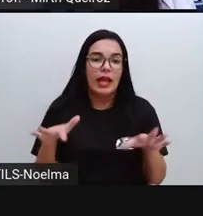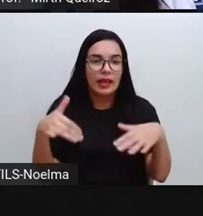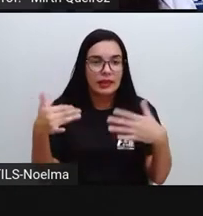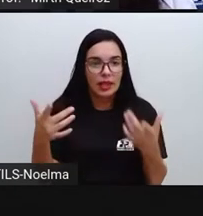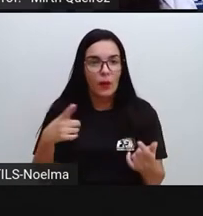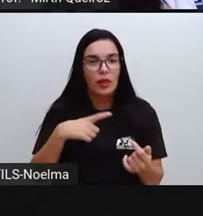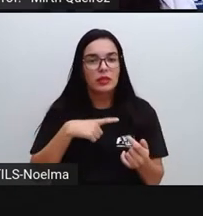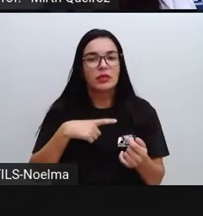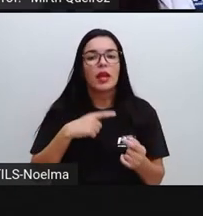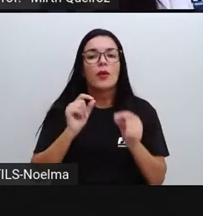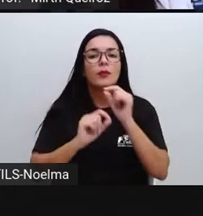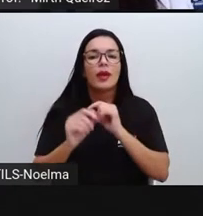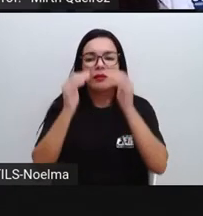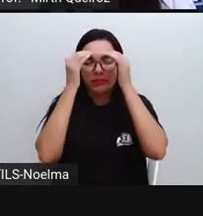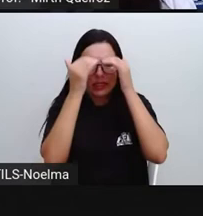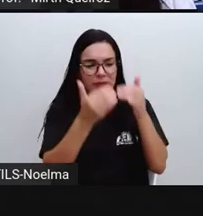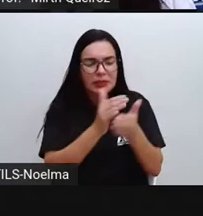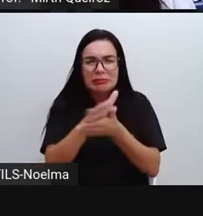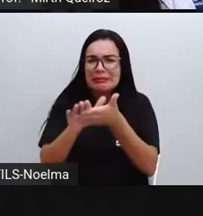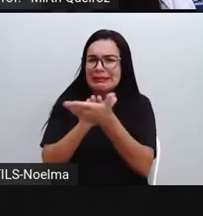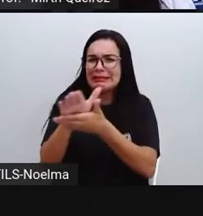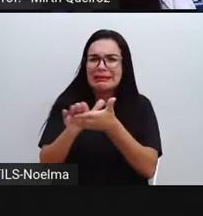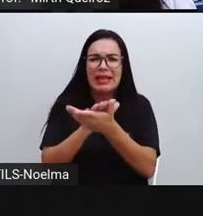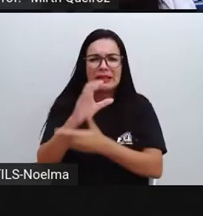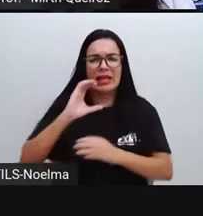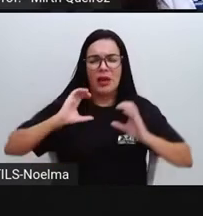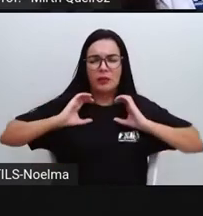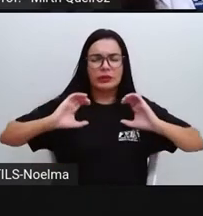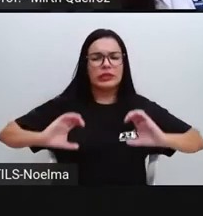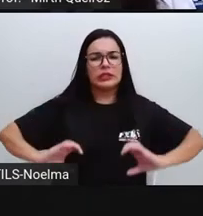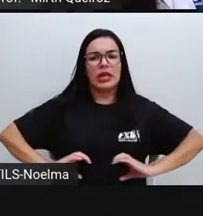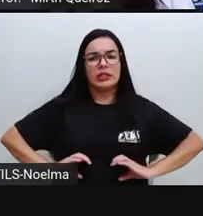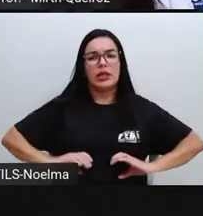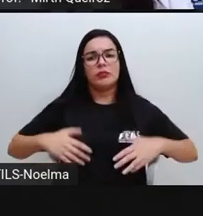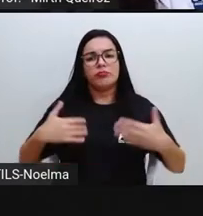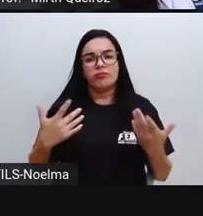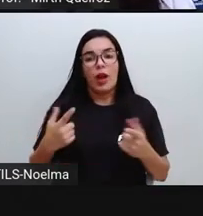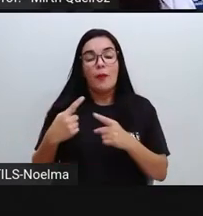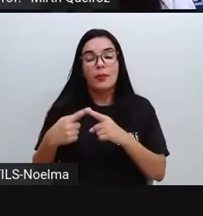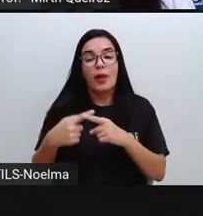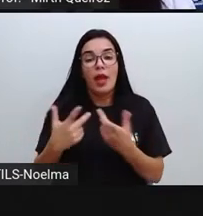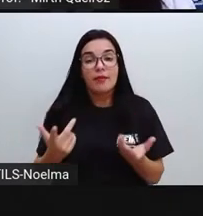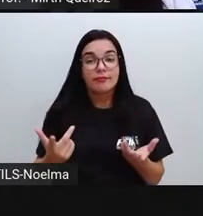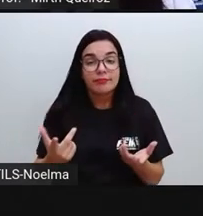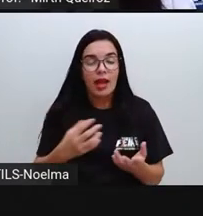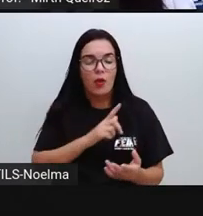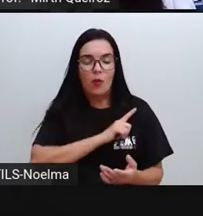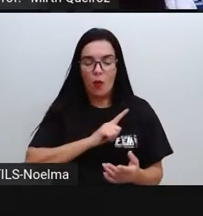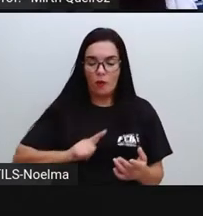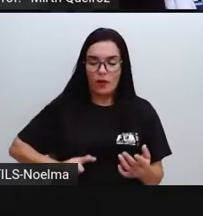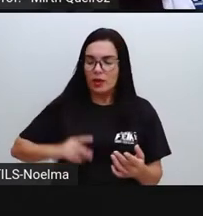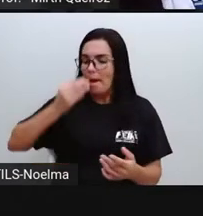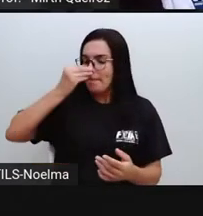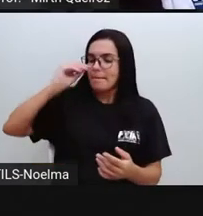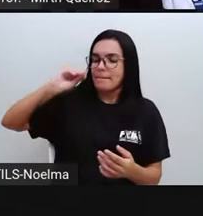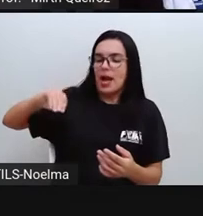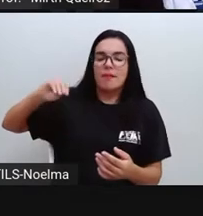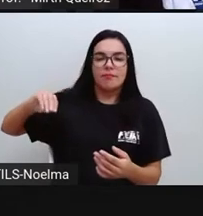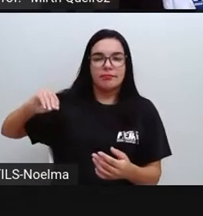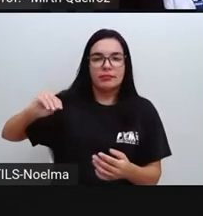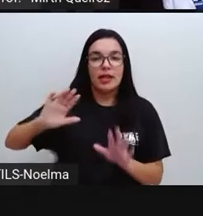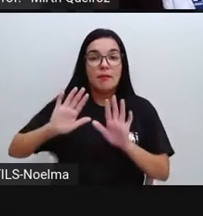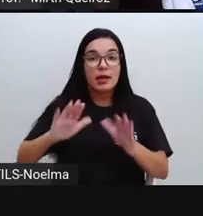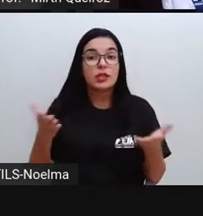gente vê o total desrespeito ao cidadão em que necessita, neste caso, desse serviço. E como é que a gente poderia